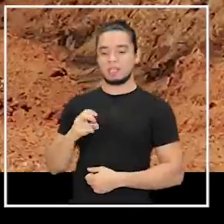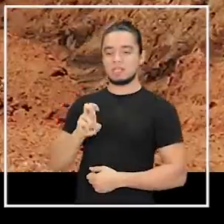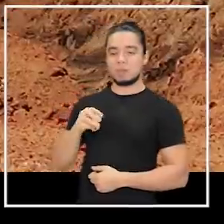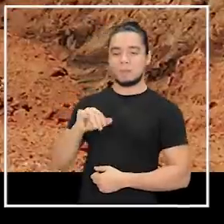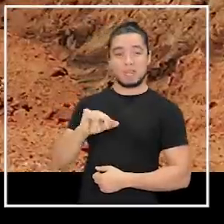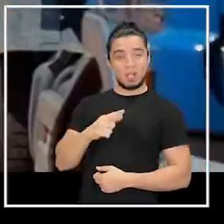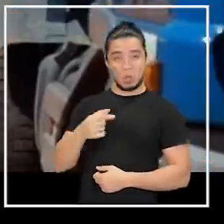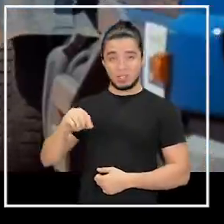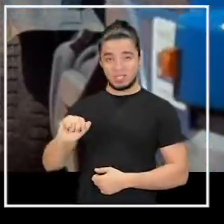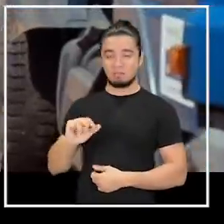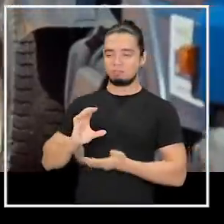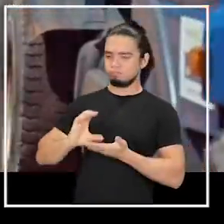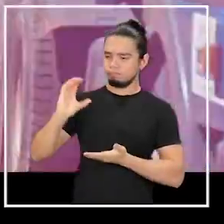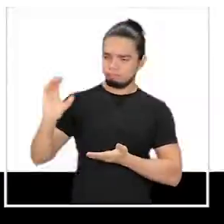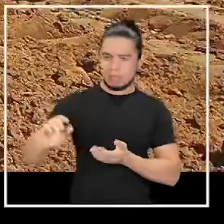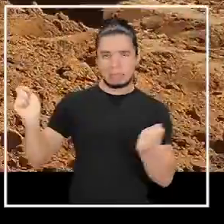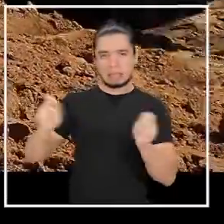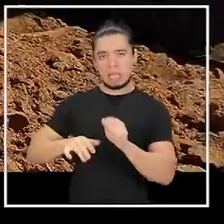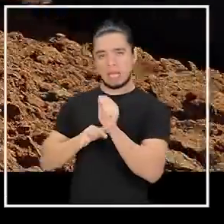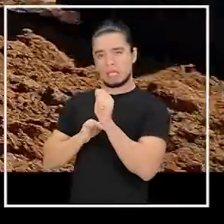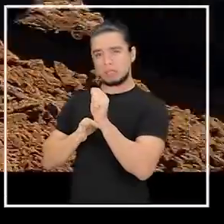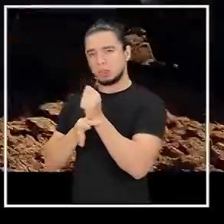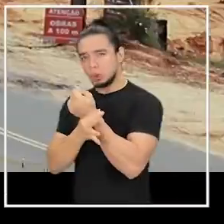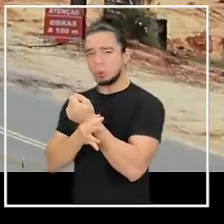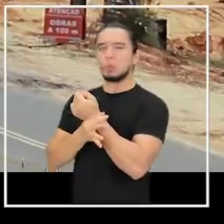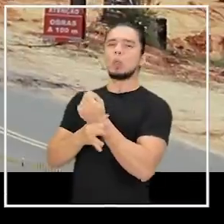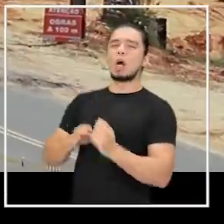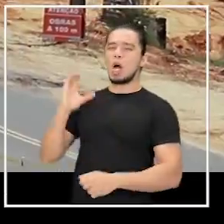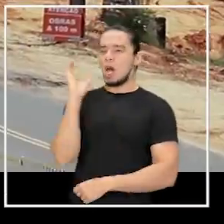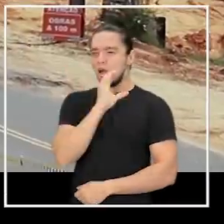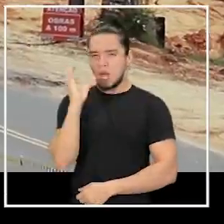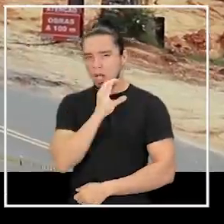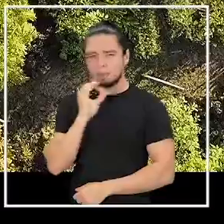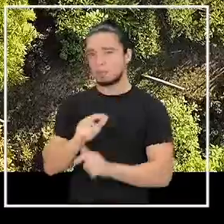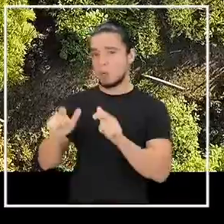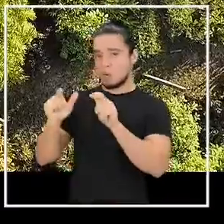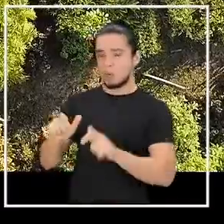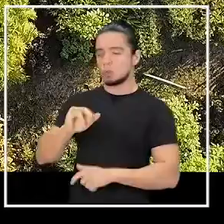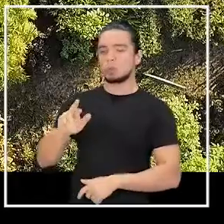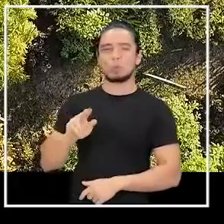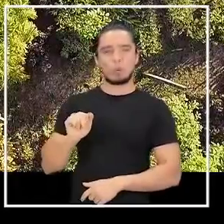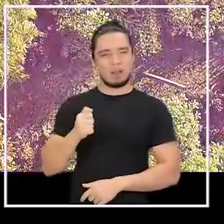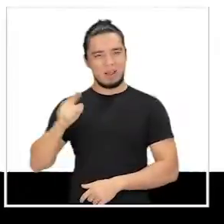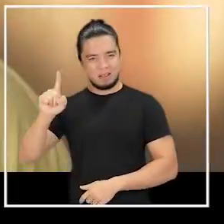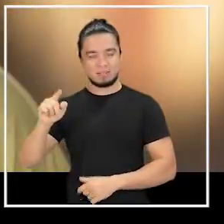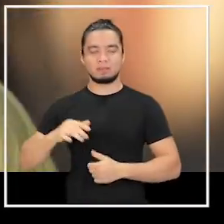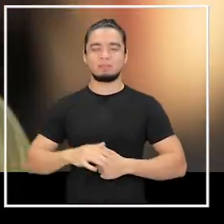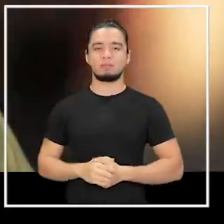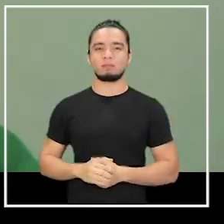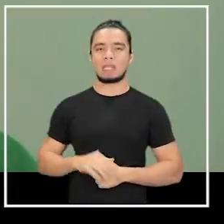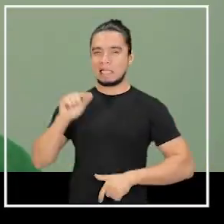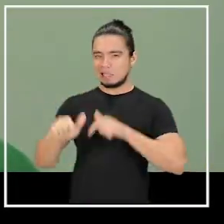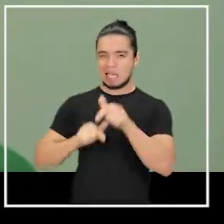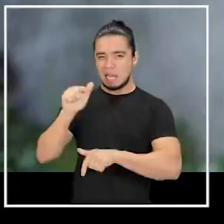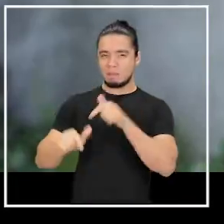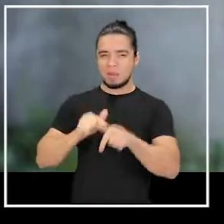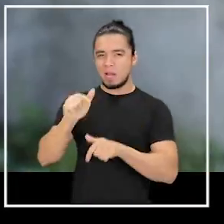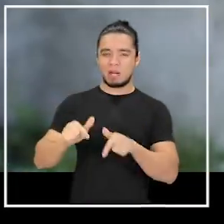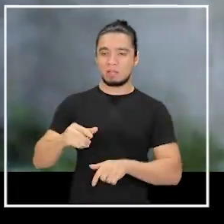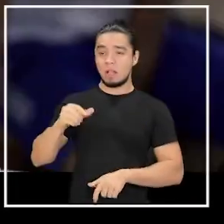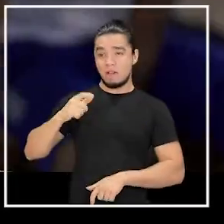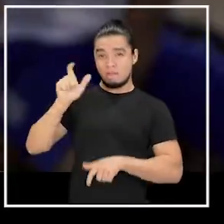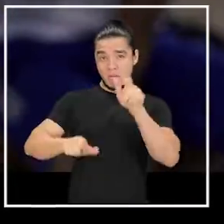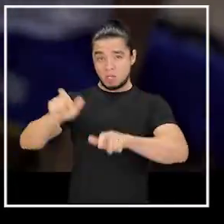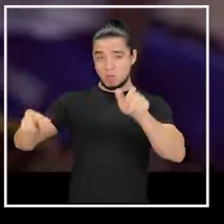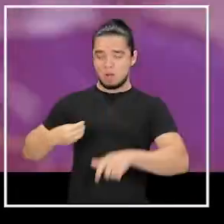35 milhões para a duplicação que vai garantir mais agilidade e segurança para o Juruá. Obras para melhorar a